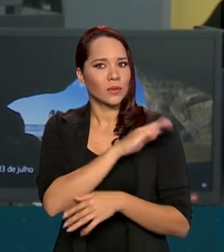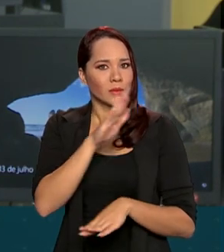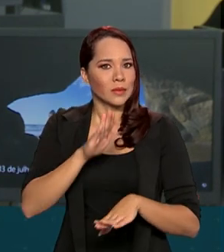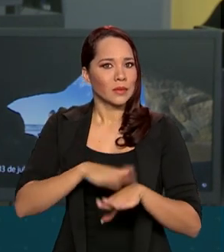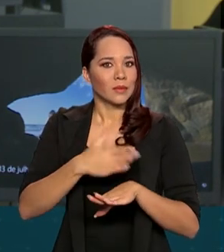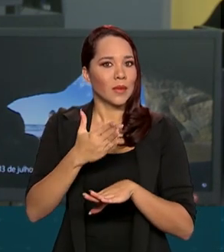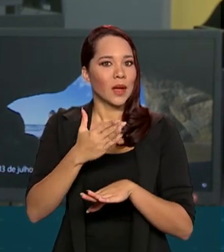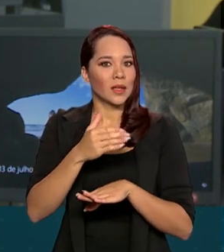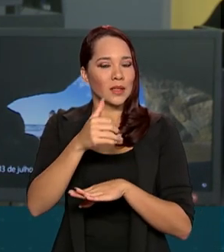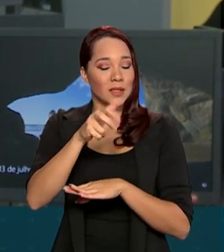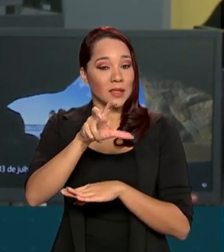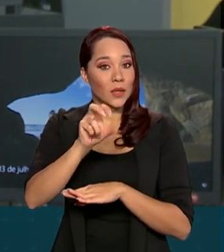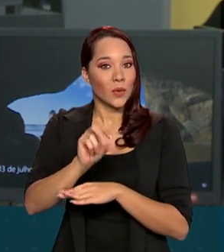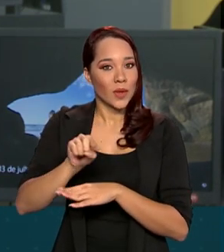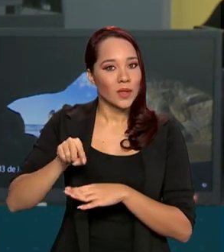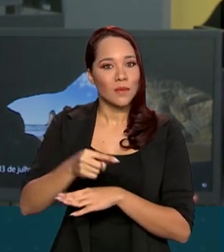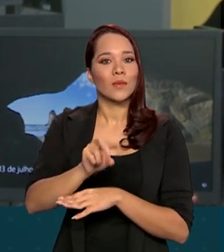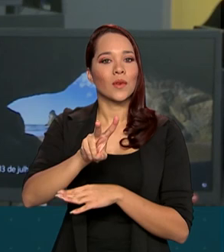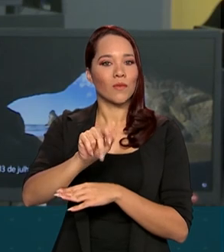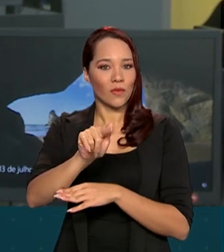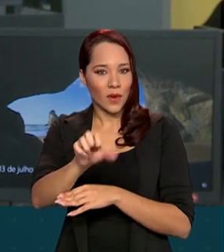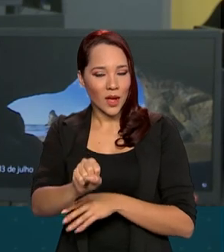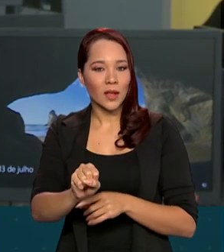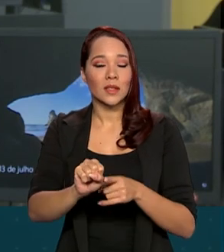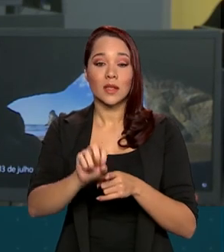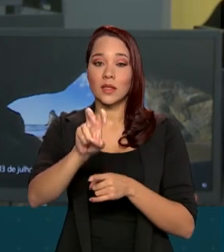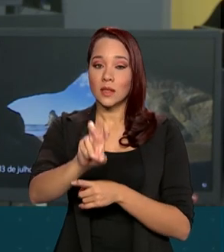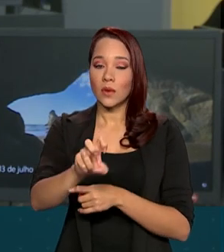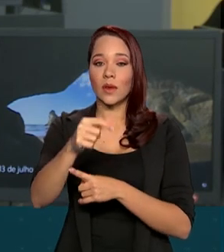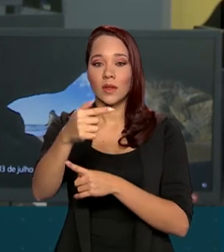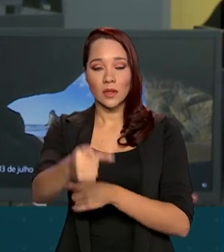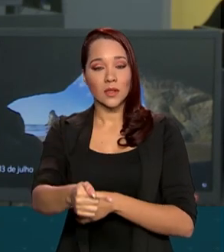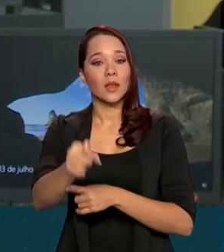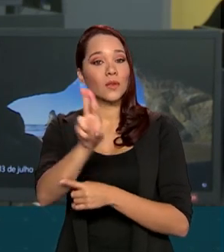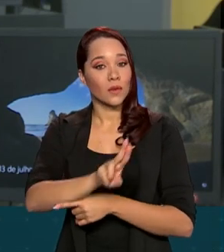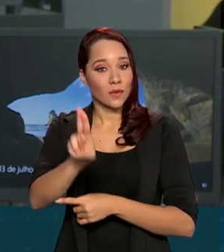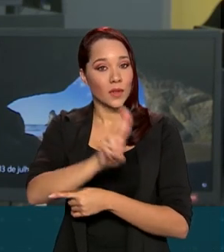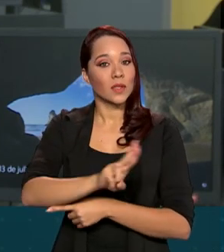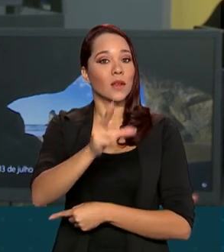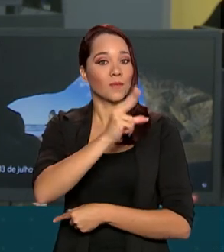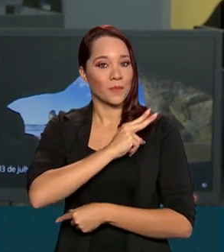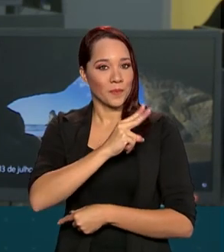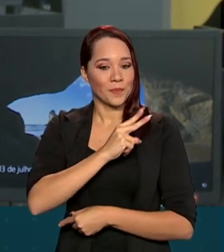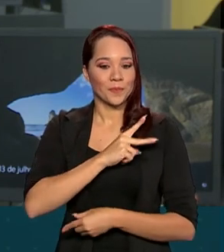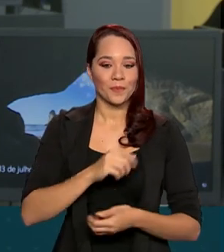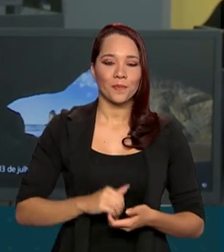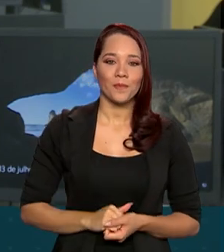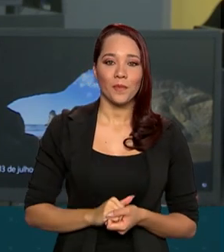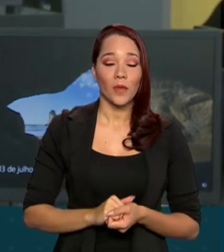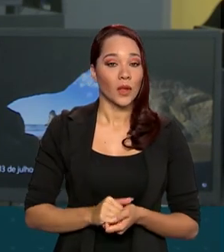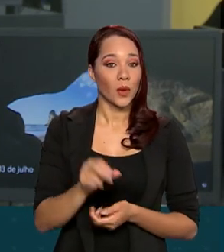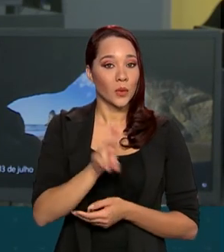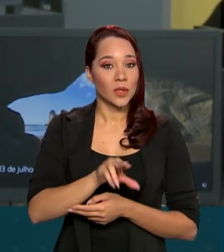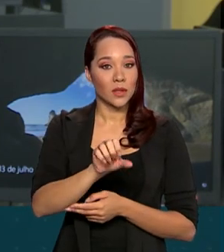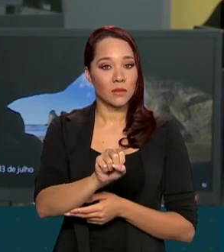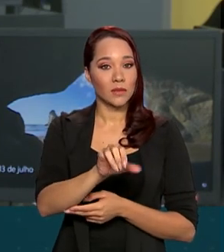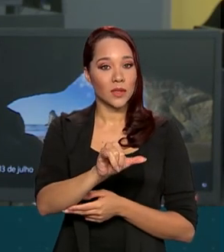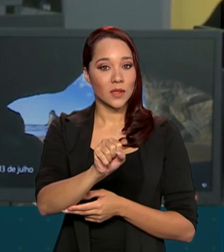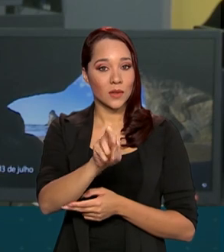150 mil vagas em 57 universidades particulares. Através do SISU,